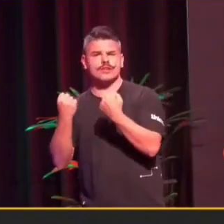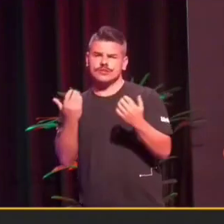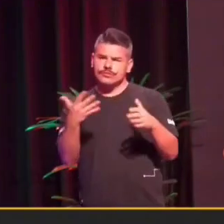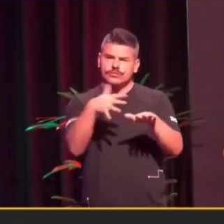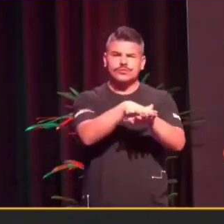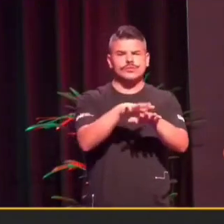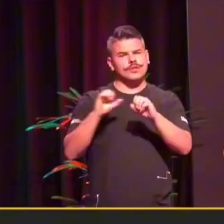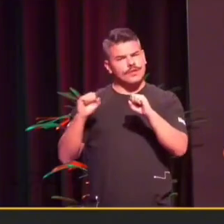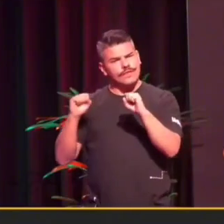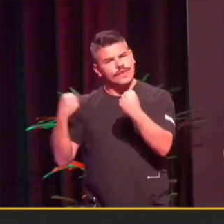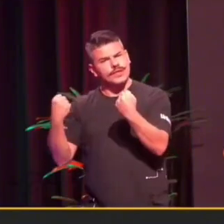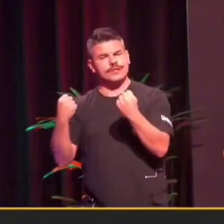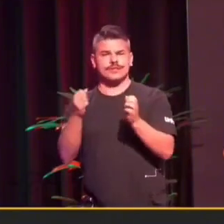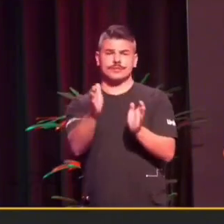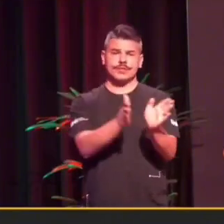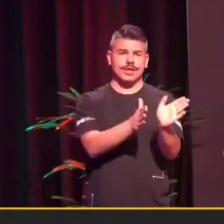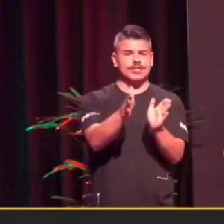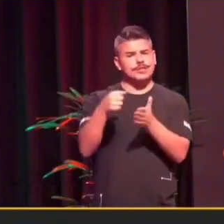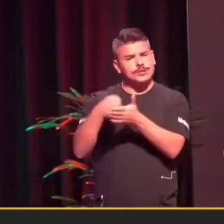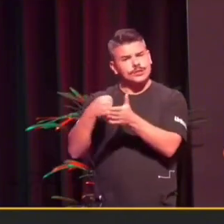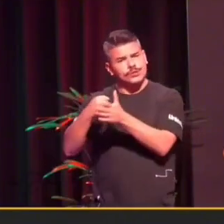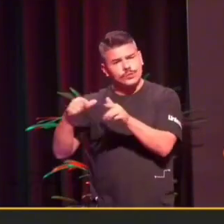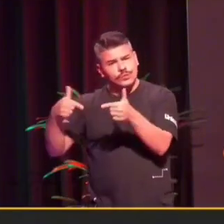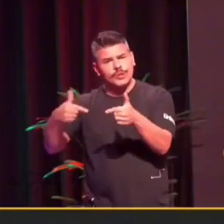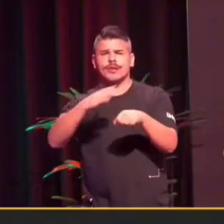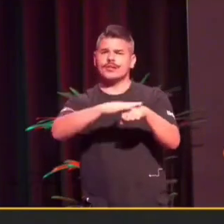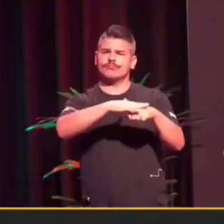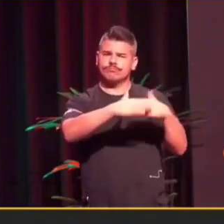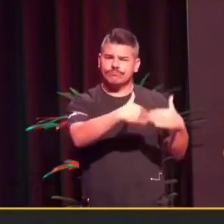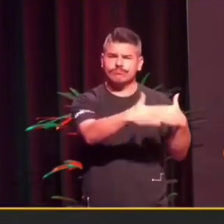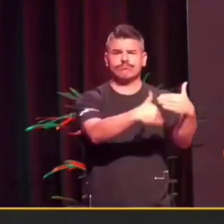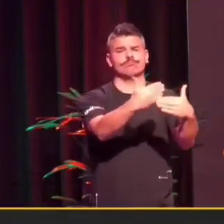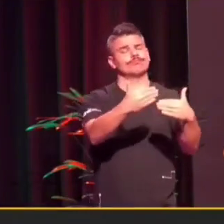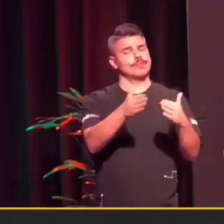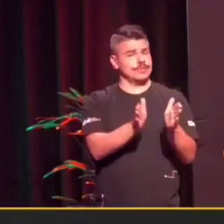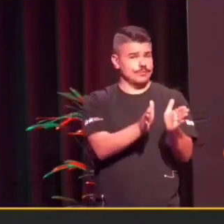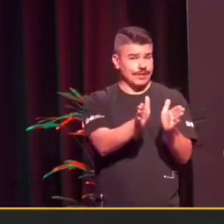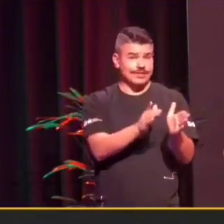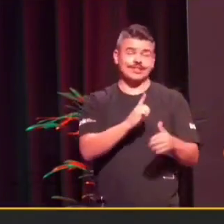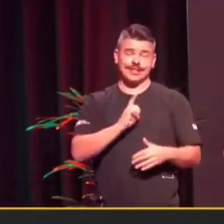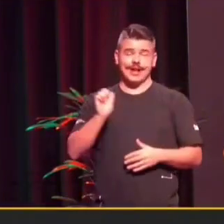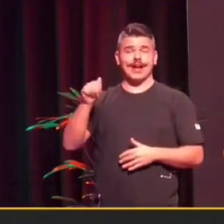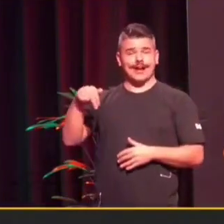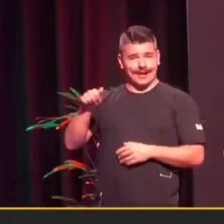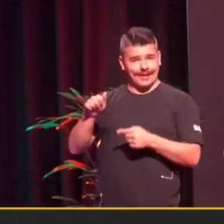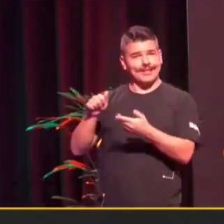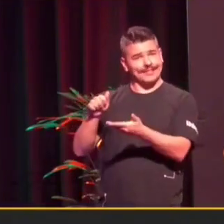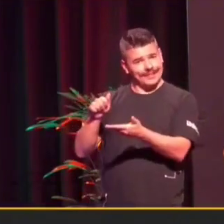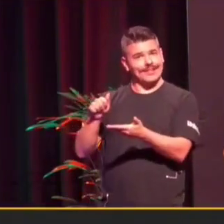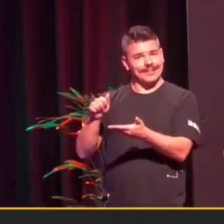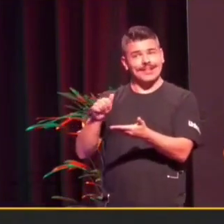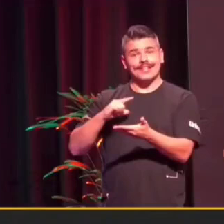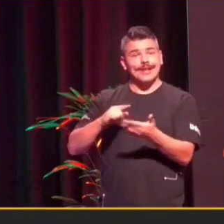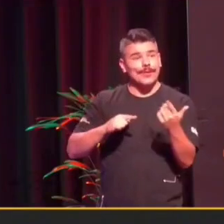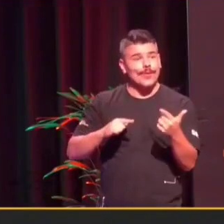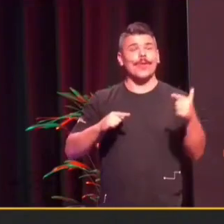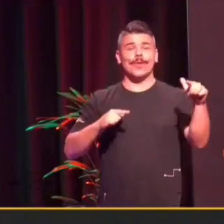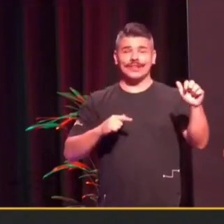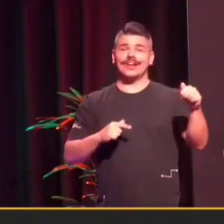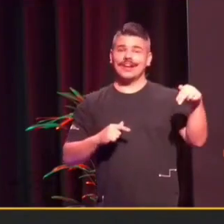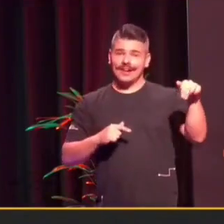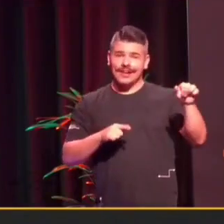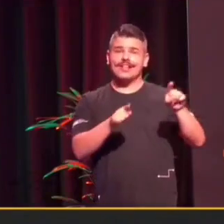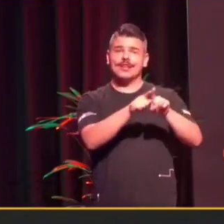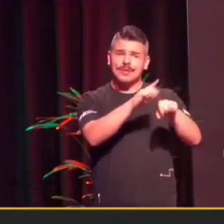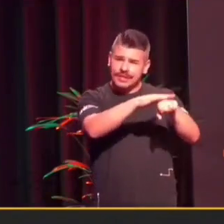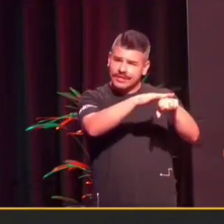lutam para que isso aconteça. E a Ana é uma dessas pessoas. Então, que a gente tenha muitas anas espalhadas pelas empresas para ir atrás